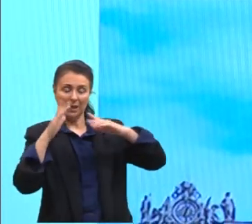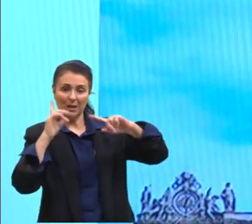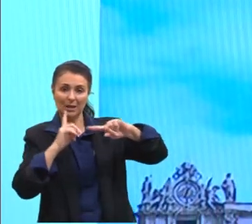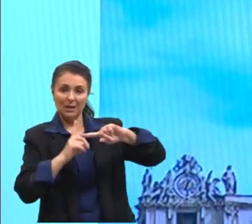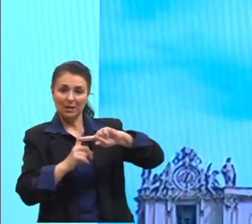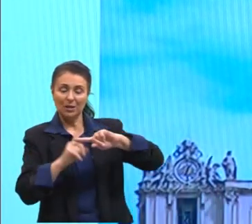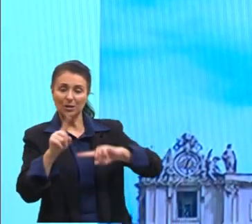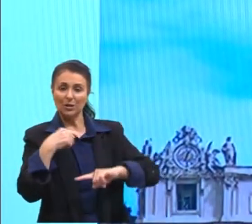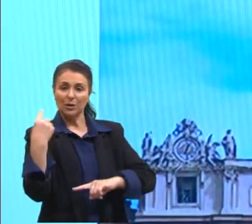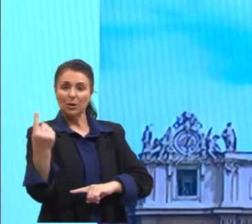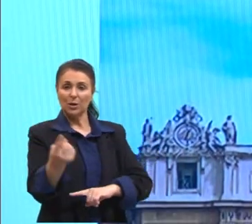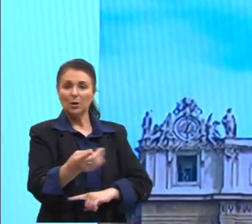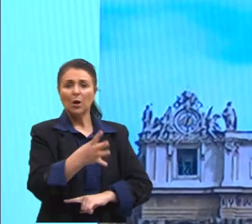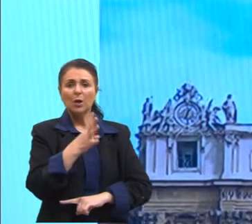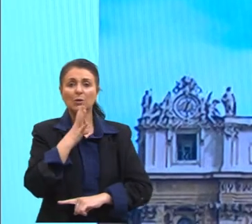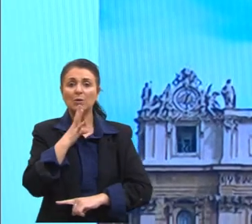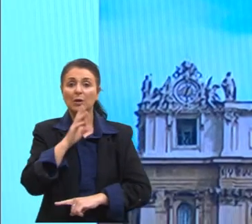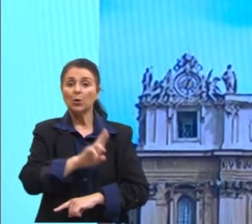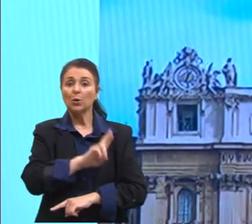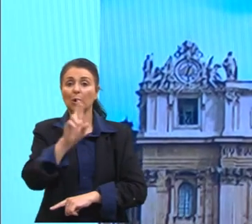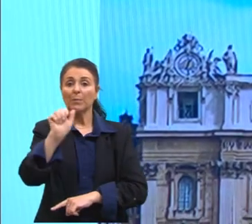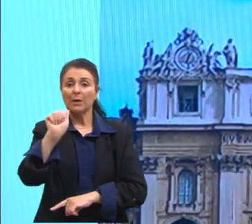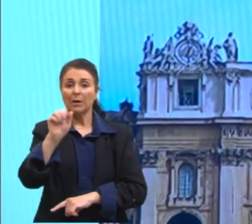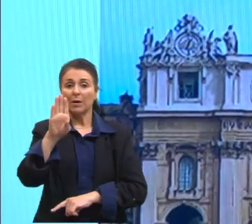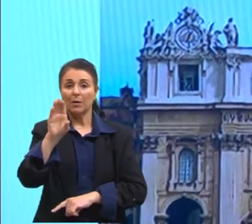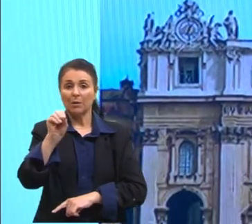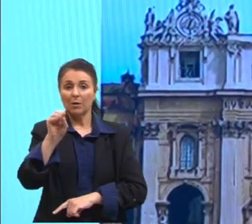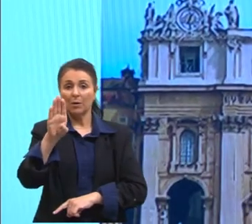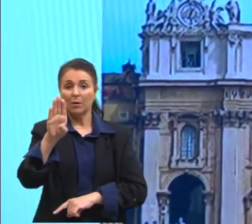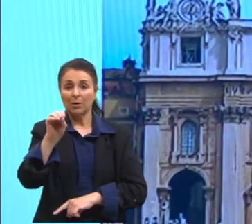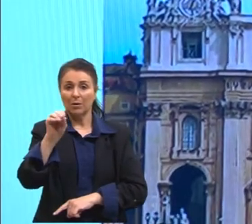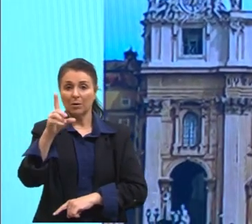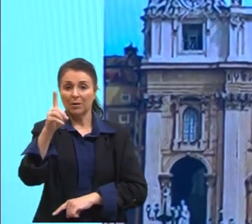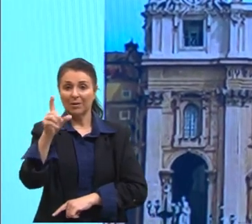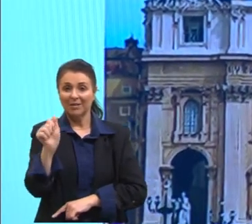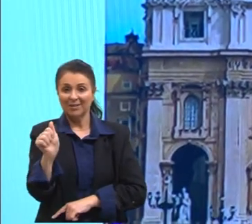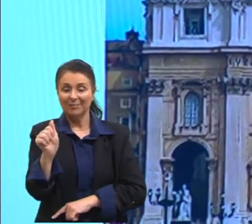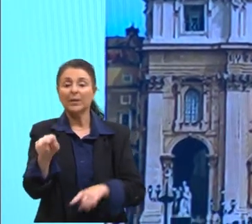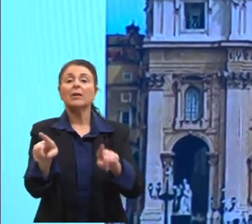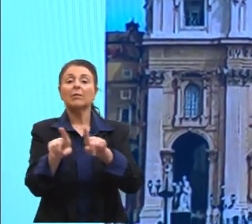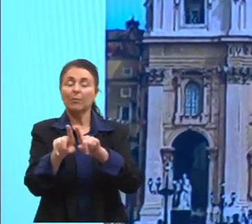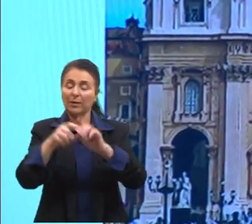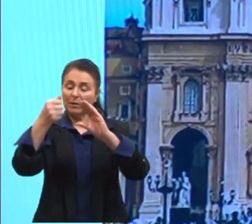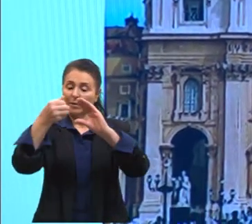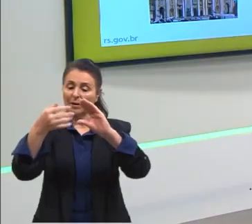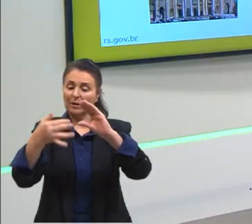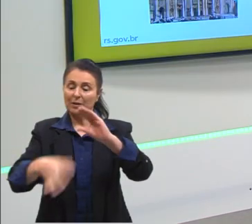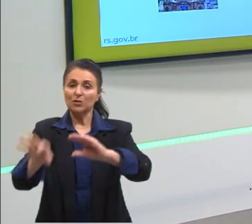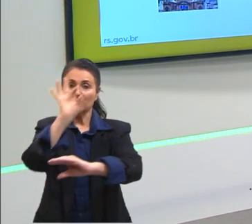como abóboda. É uma característica da arquitetura romana.